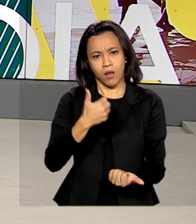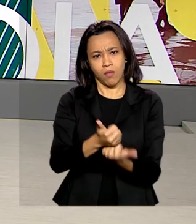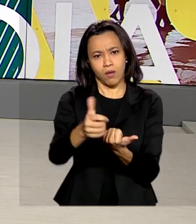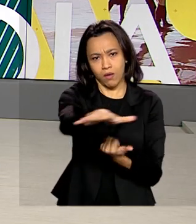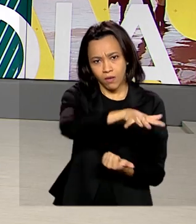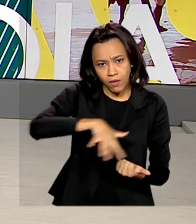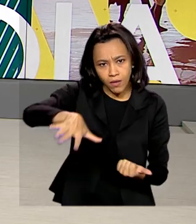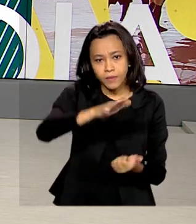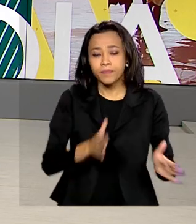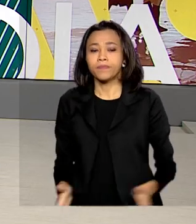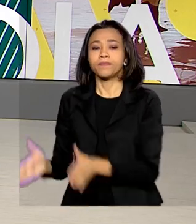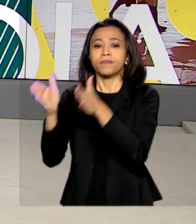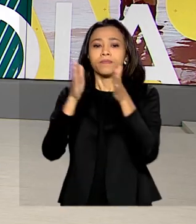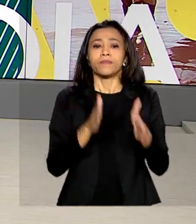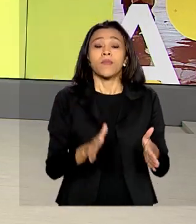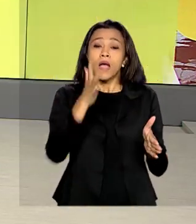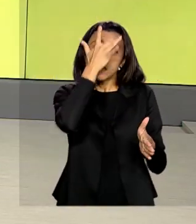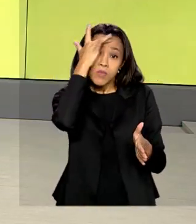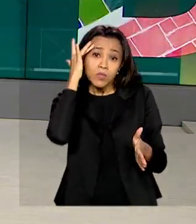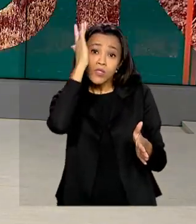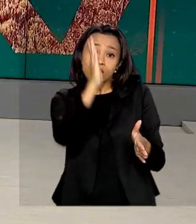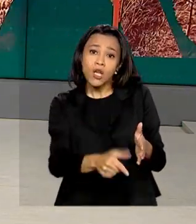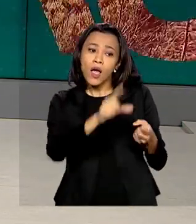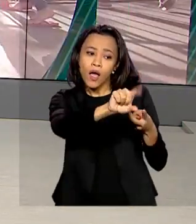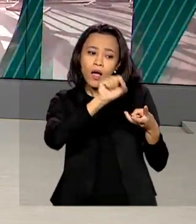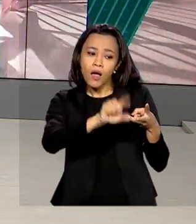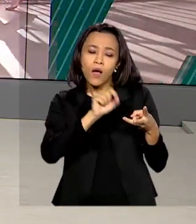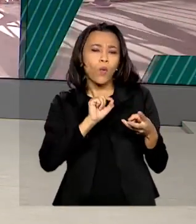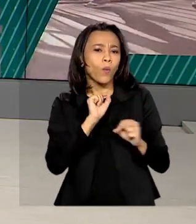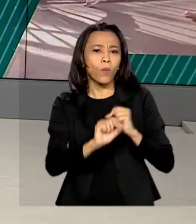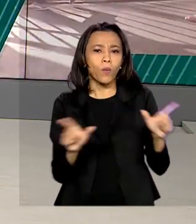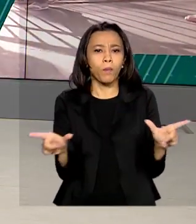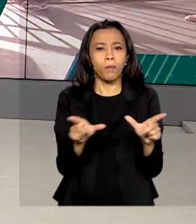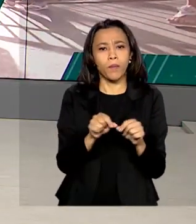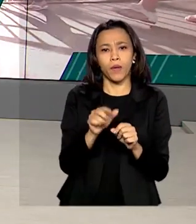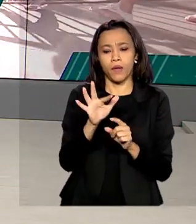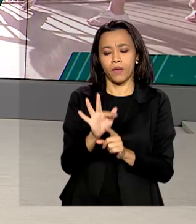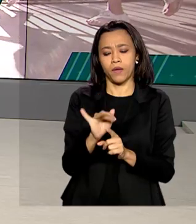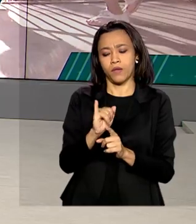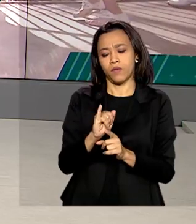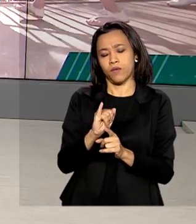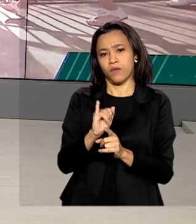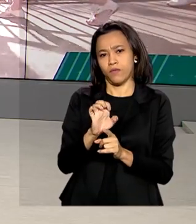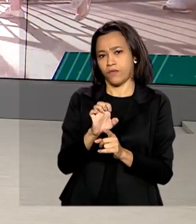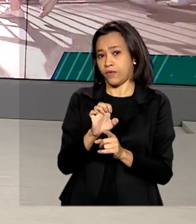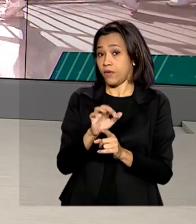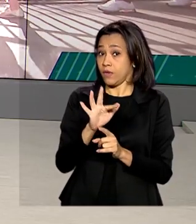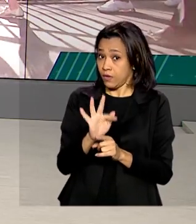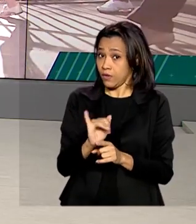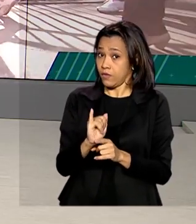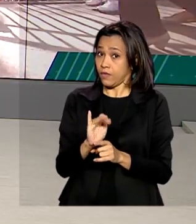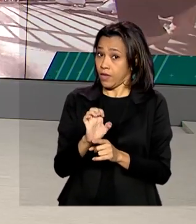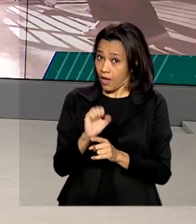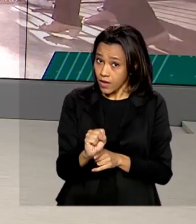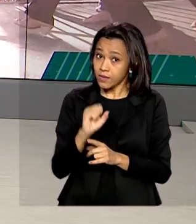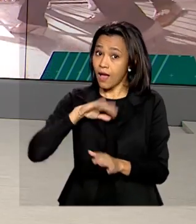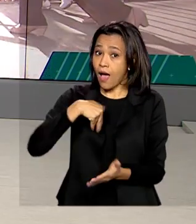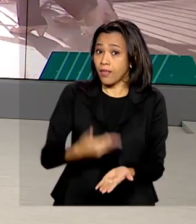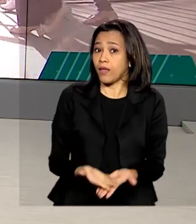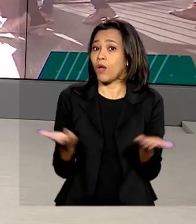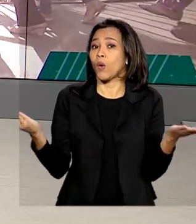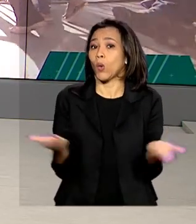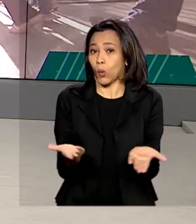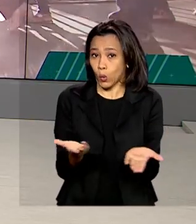Os candidatos pré-selecionados no FIES, o Fundo de Financiamento Estudantil, tem até hoje para complementar a inscrição.